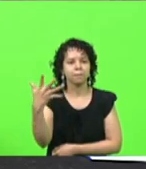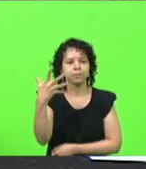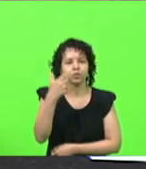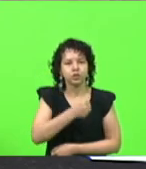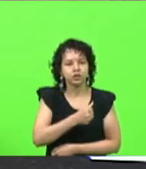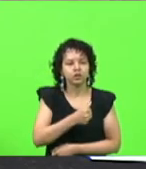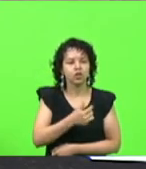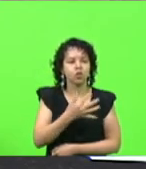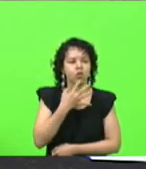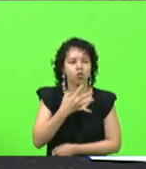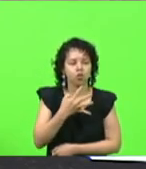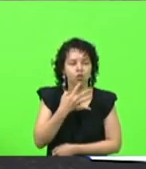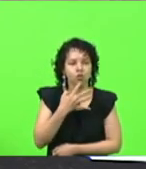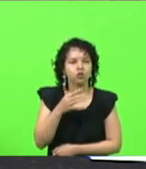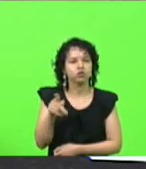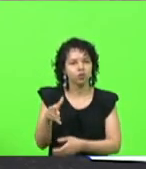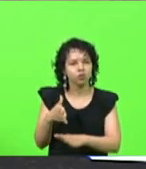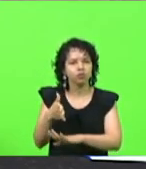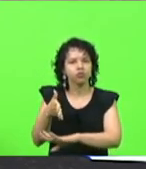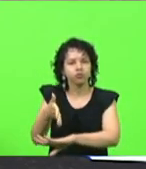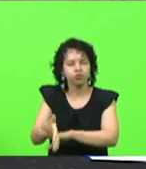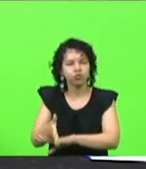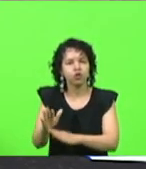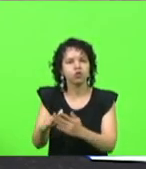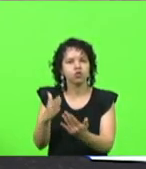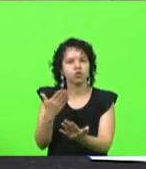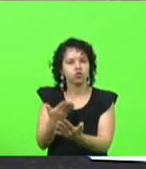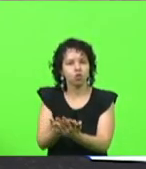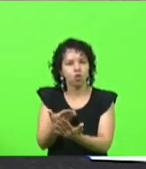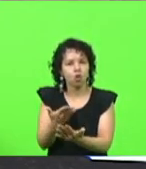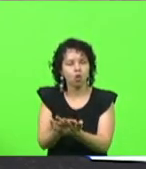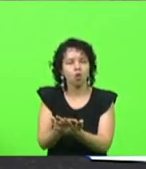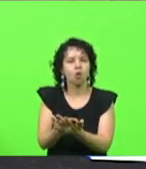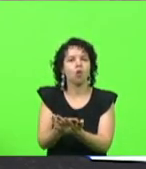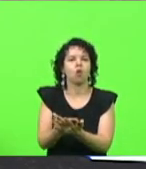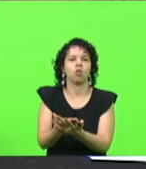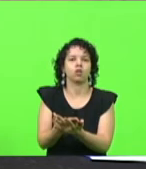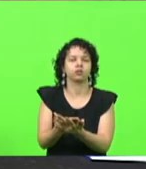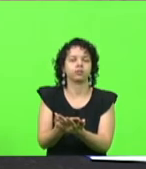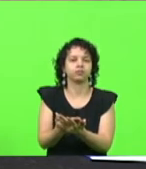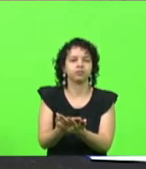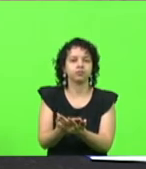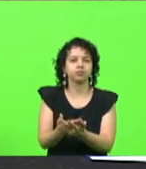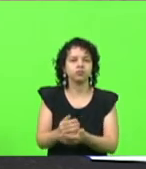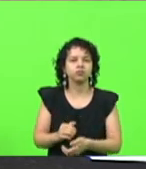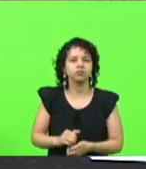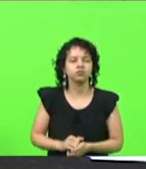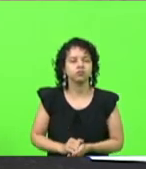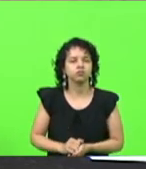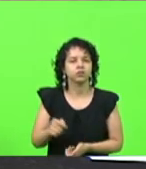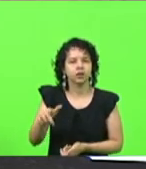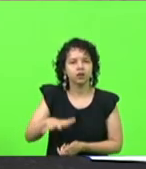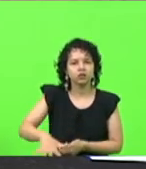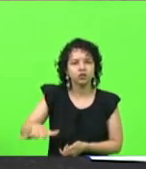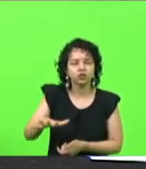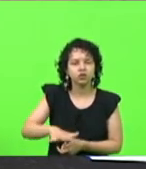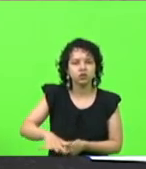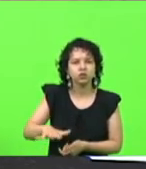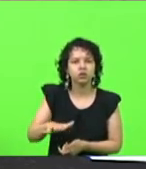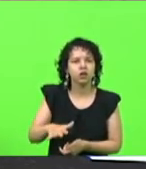estive lá, inclusive. A escola está absolutamente, eu diria,